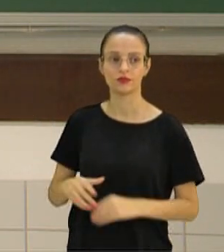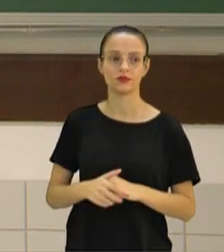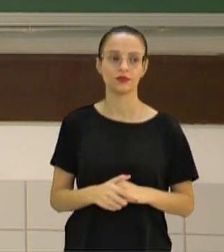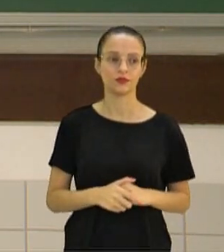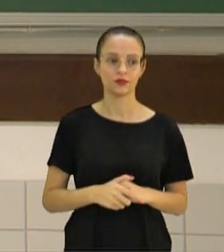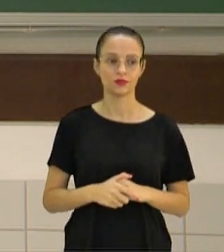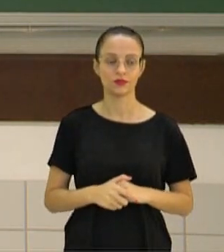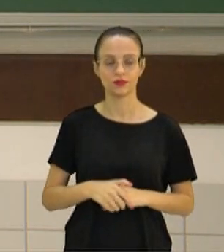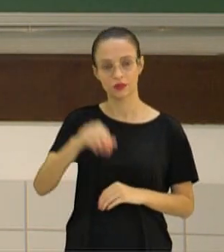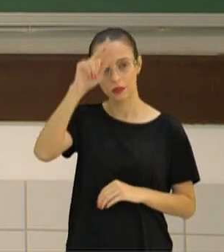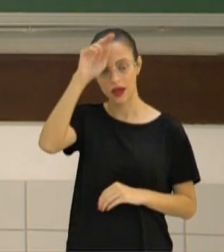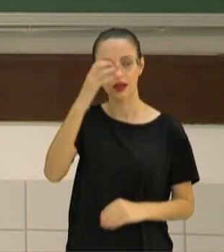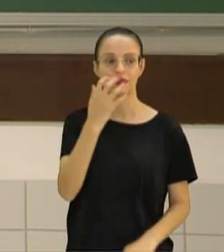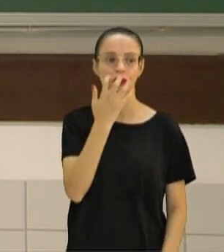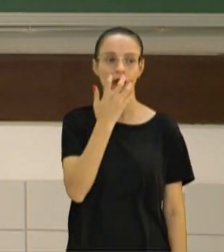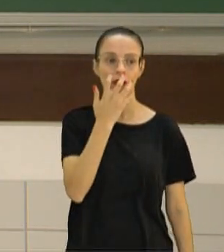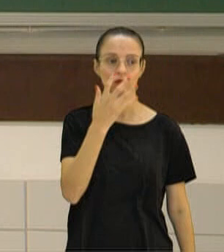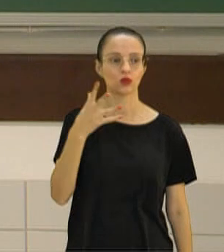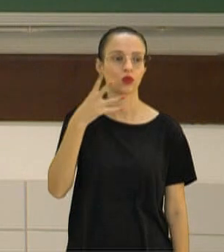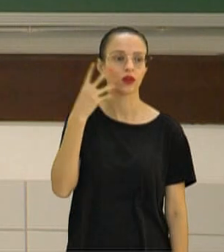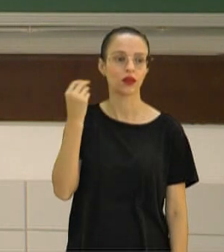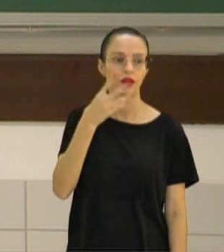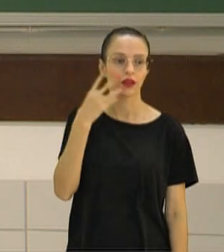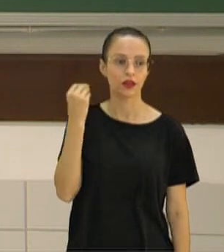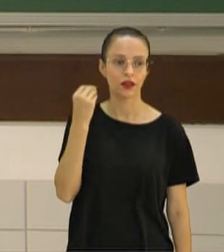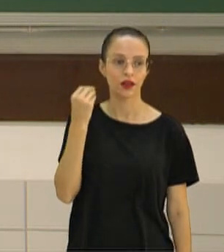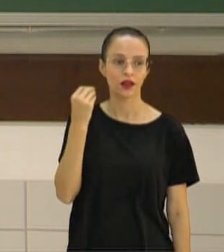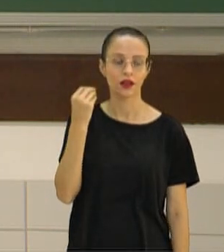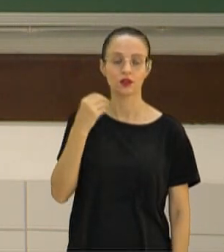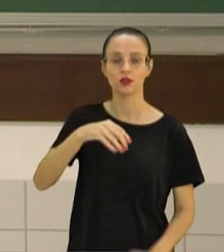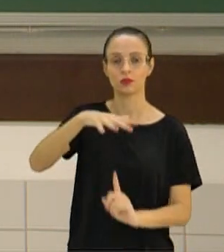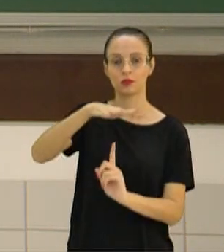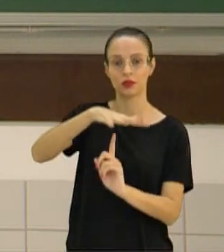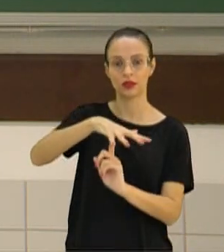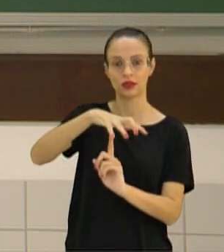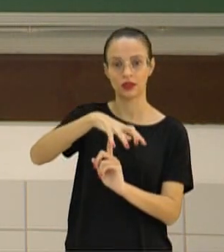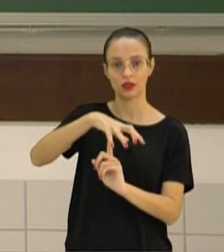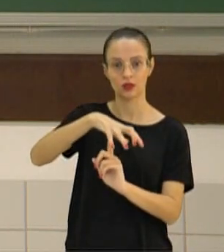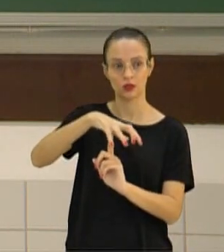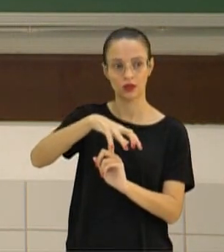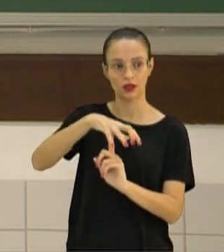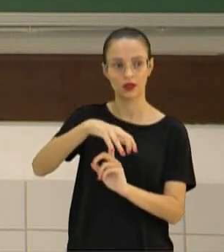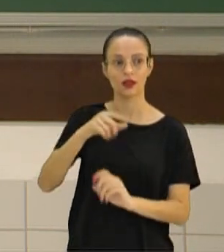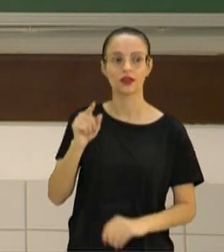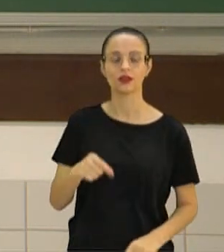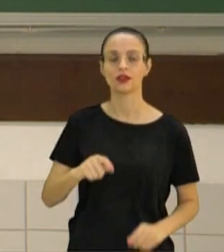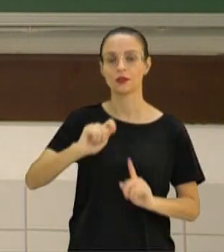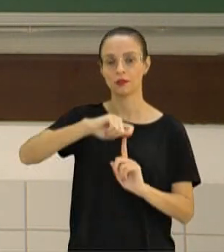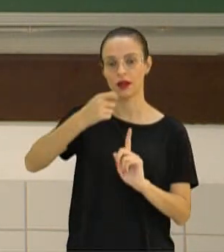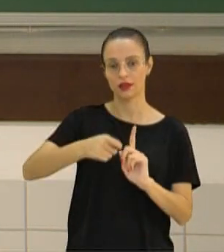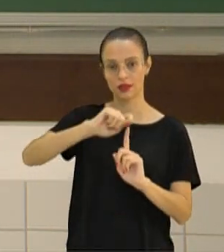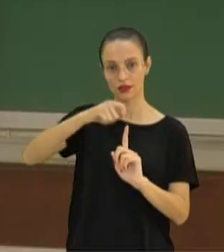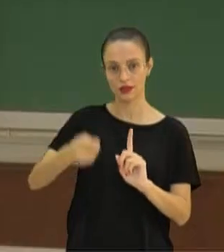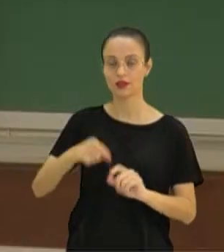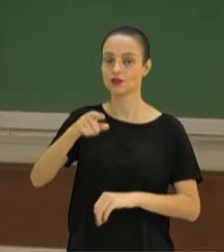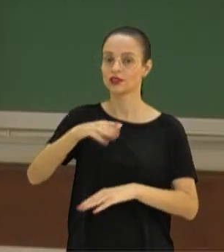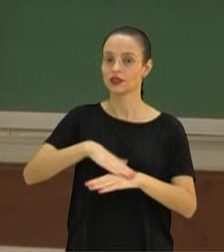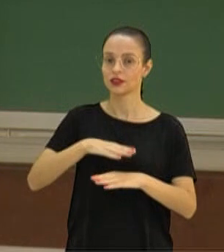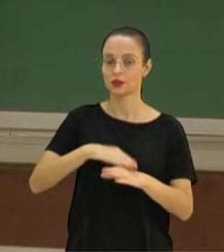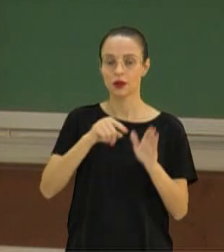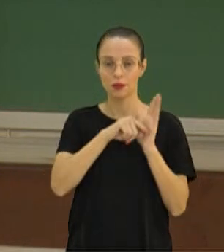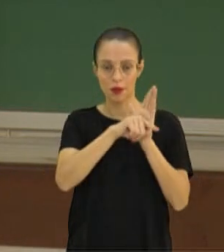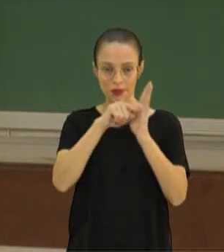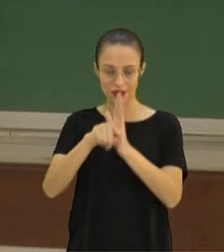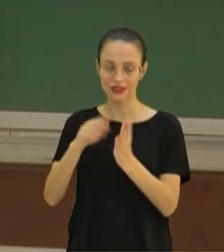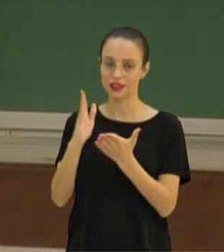popular da barata, do cachorro, do gato, do pinheiro do Paraná e da banana. E vocês vão ter um tempinho aí para poder fazer uma pesquisa no